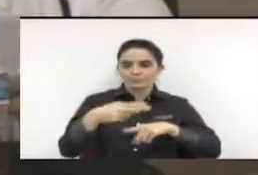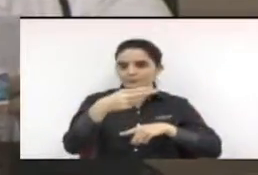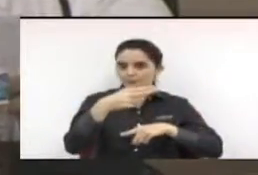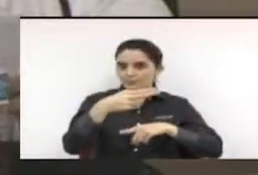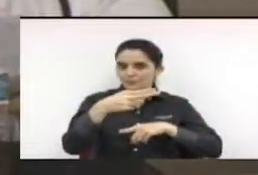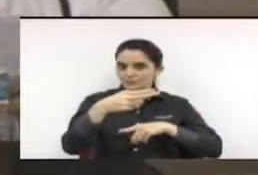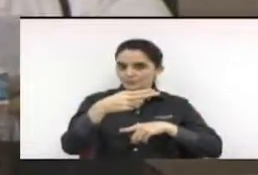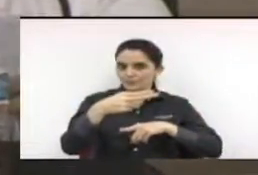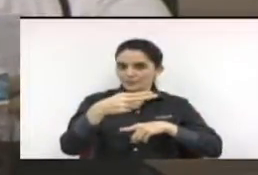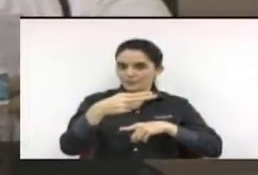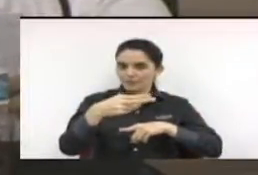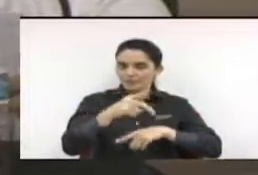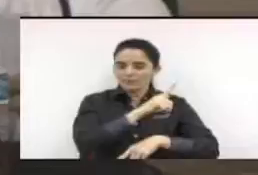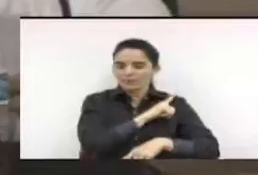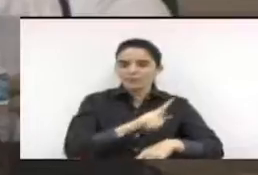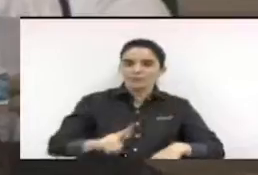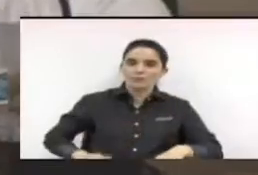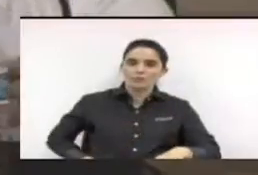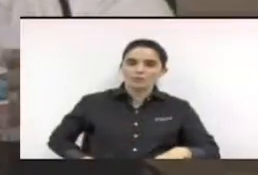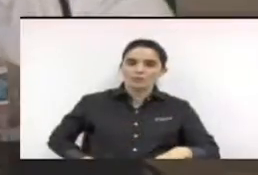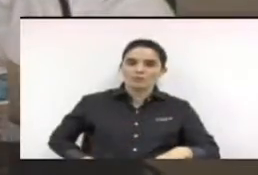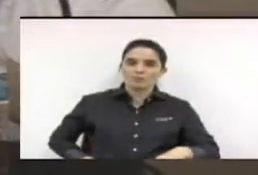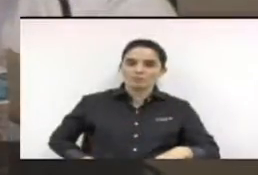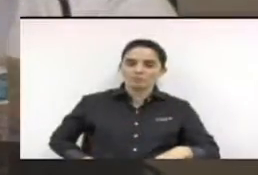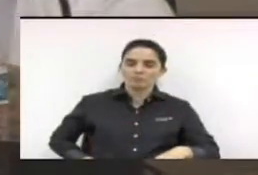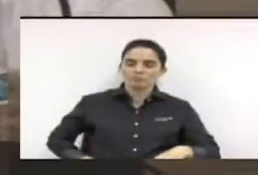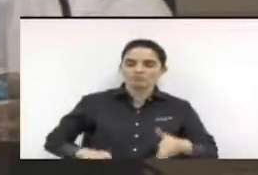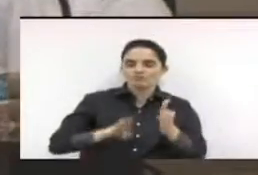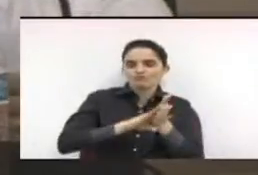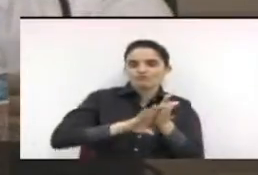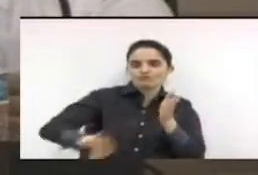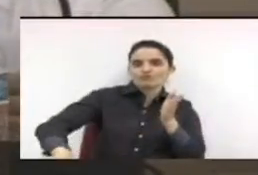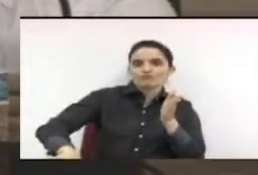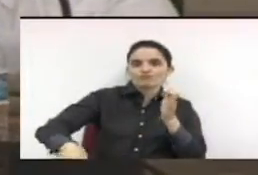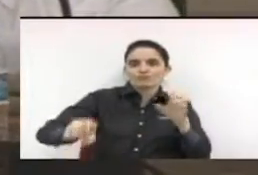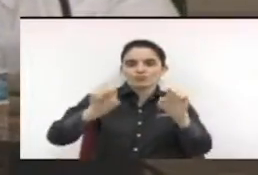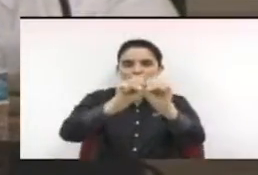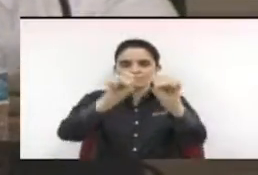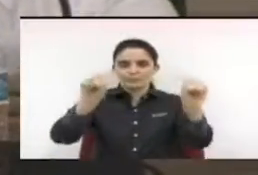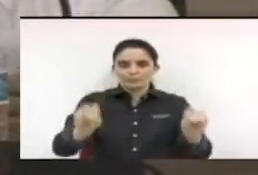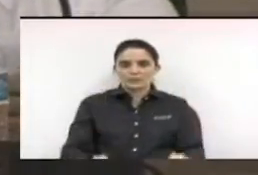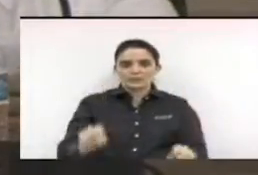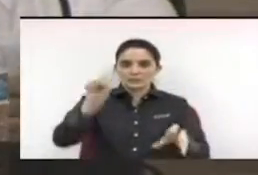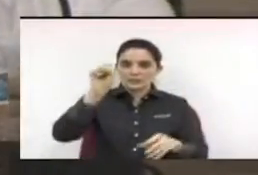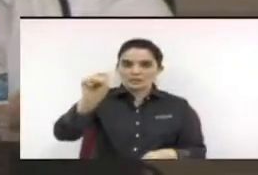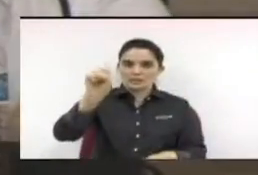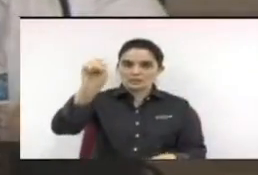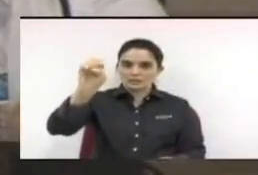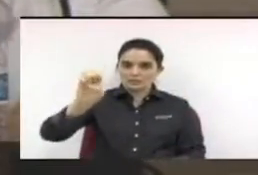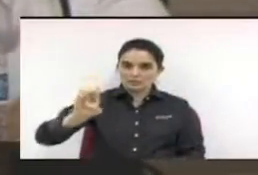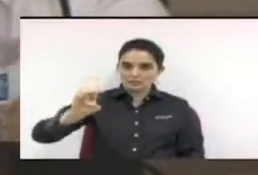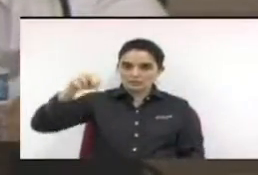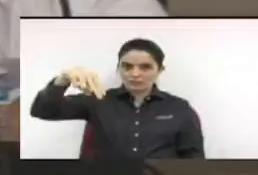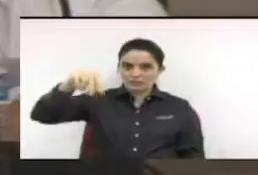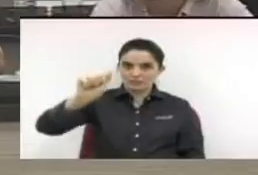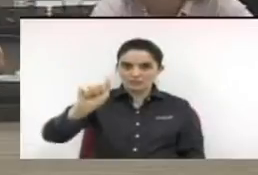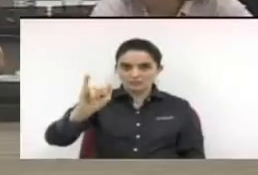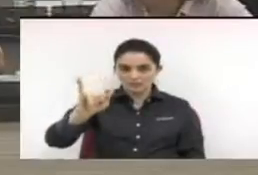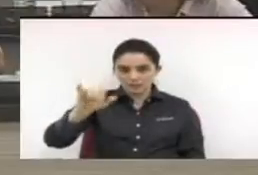federal poderá efetuar no Sistema S, Senai, Sebrae e SESI. Pediu para discutir... Questão de ordem, silêncio.